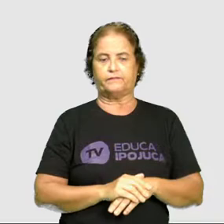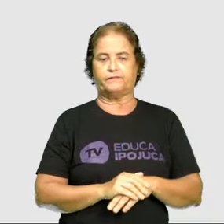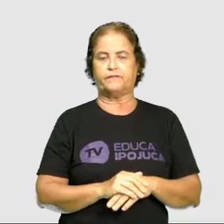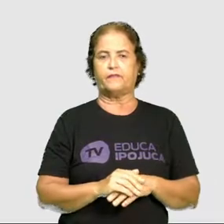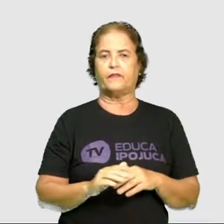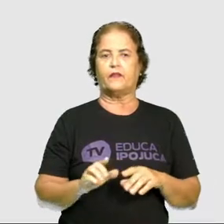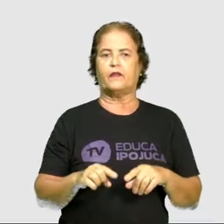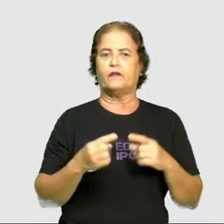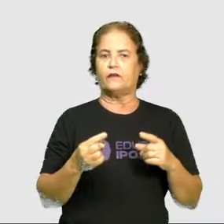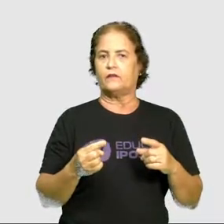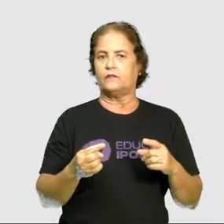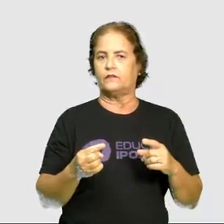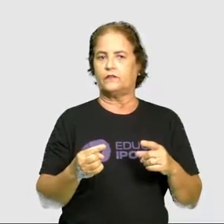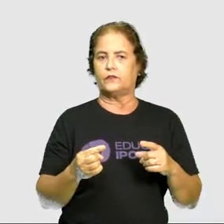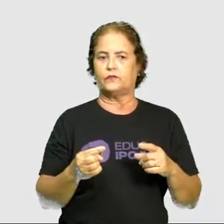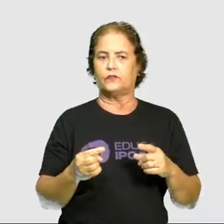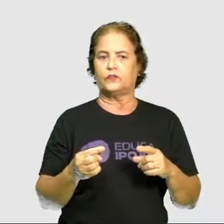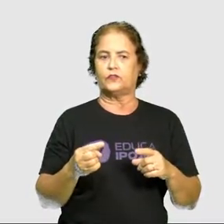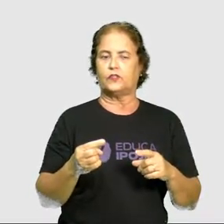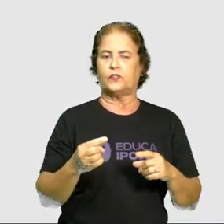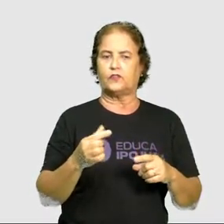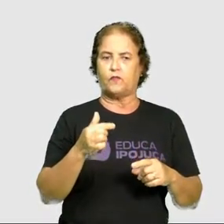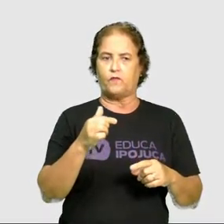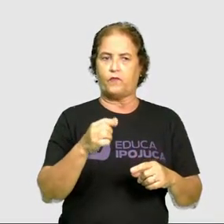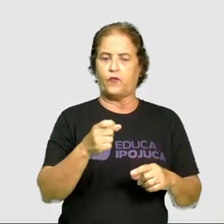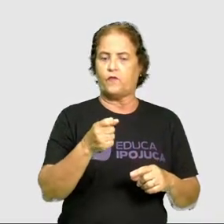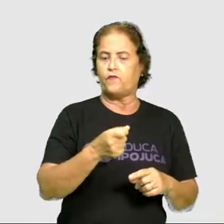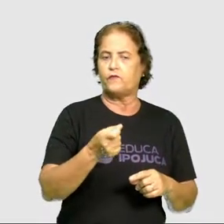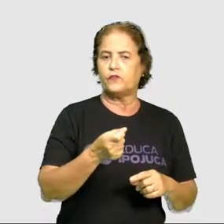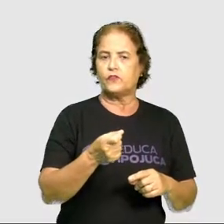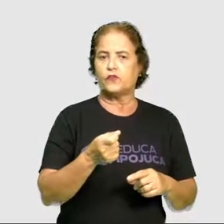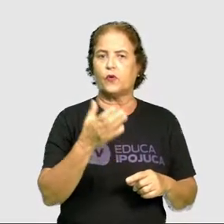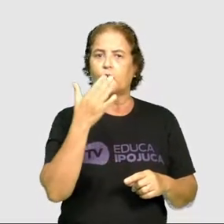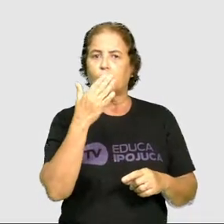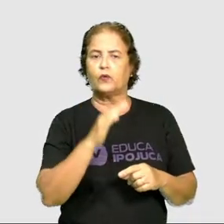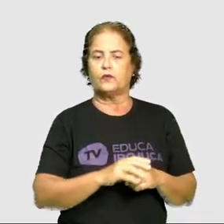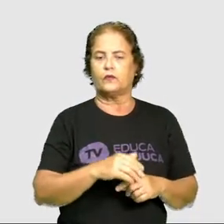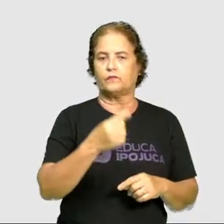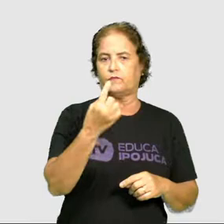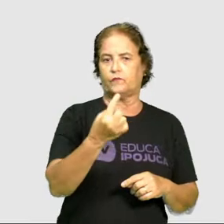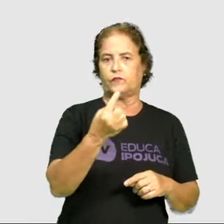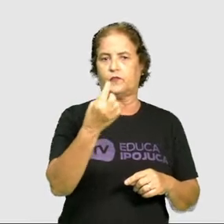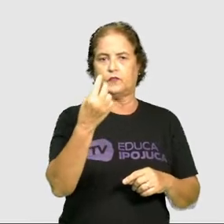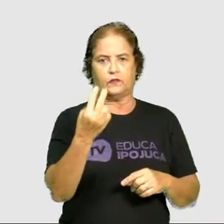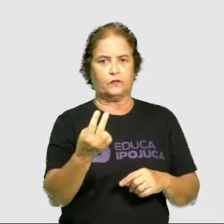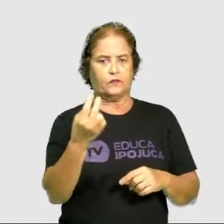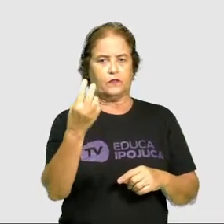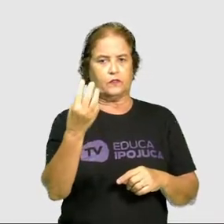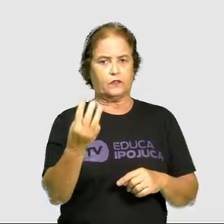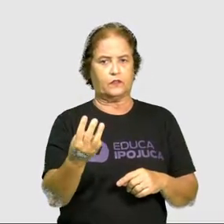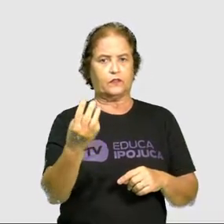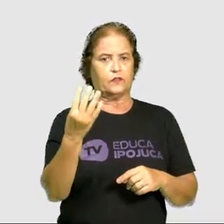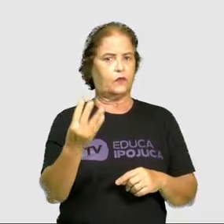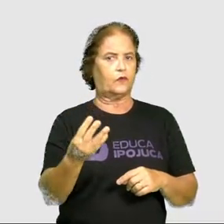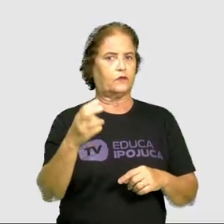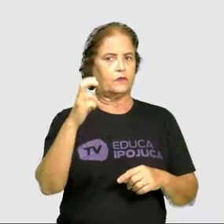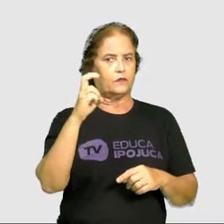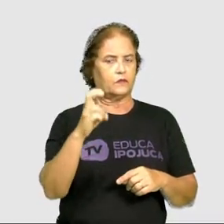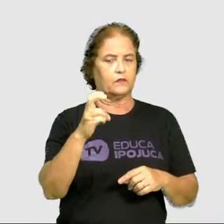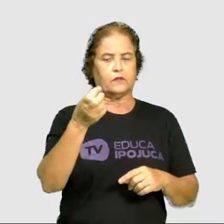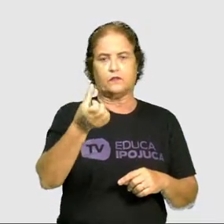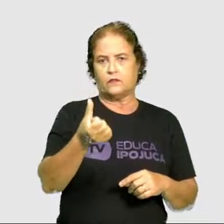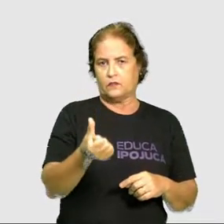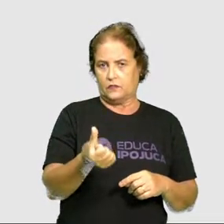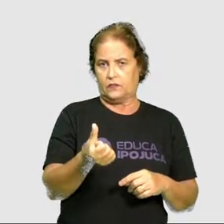vamos usar as fichas coloridas. Uma, duas, três, quatro, cinco,